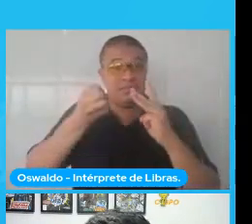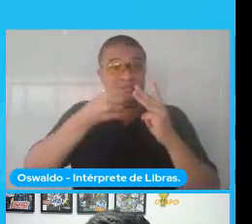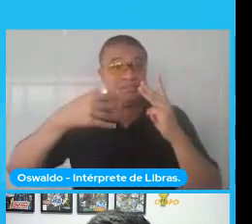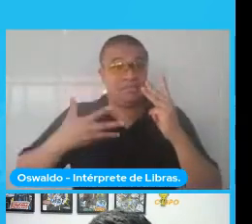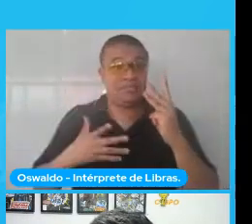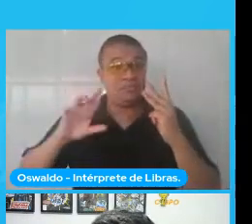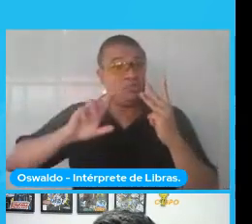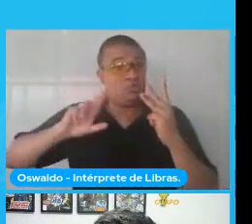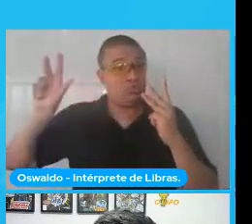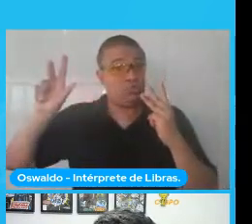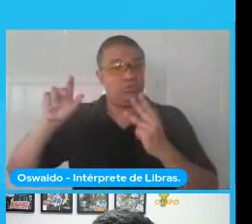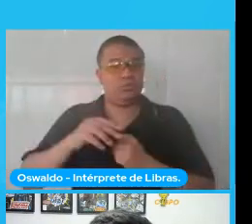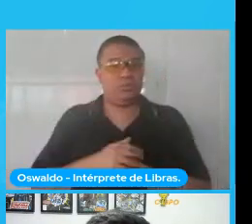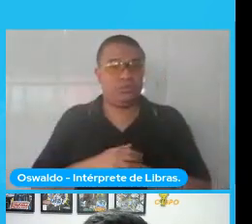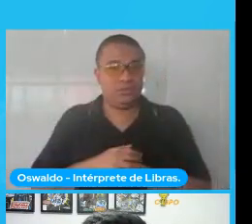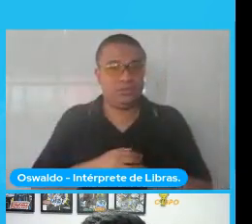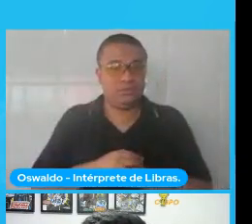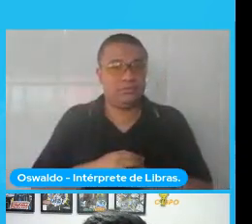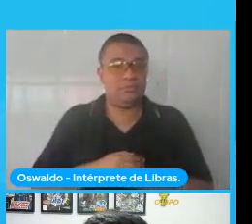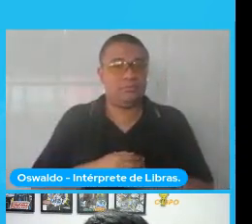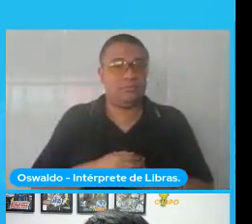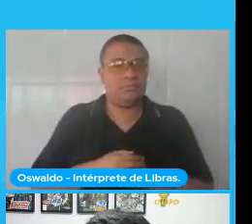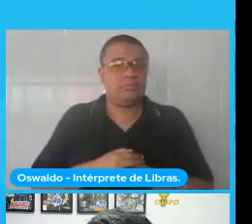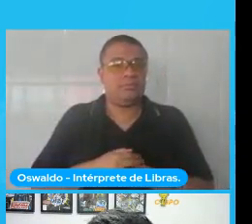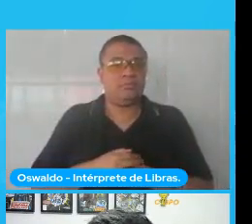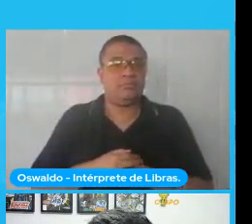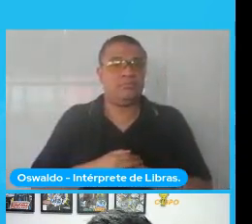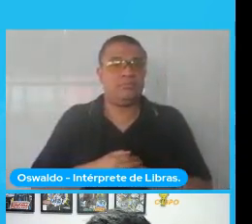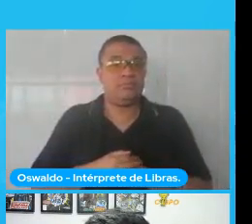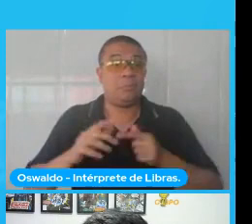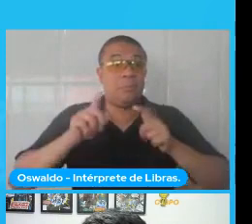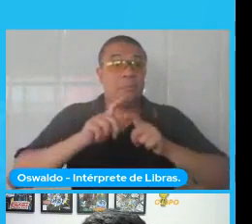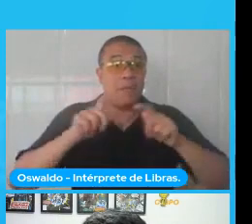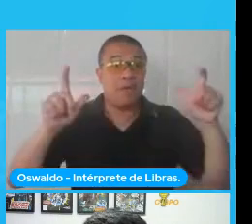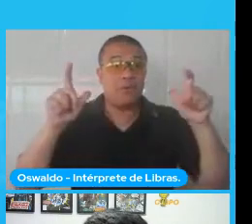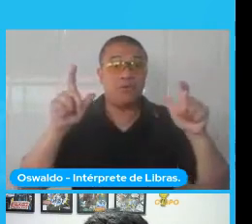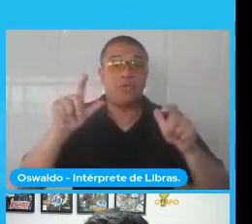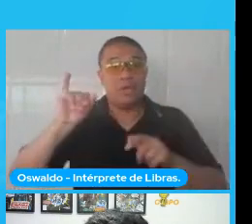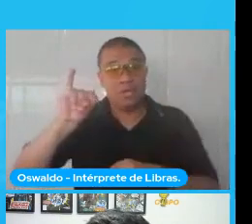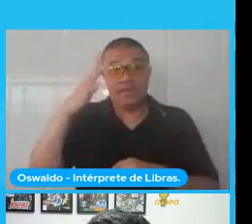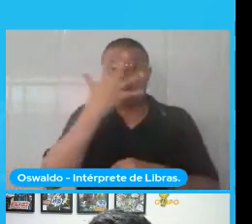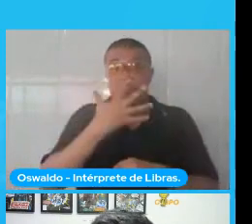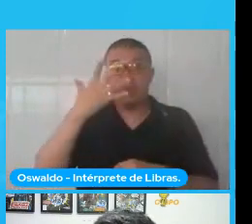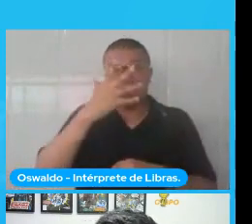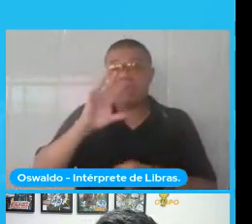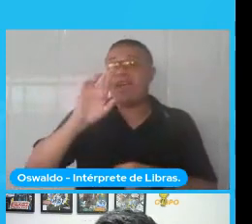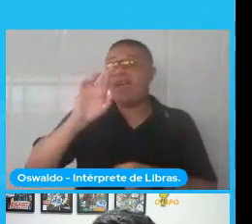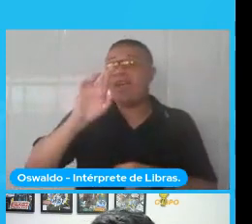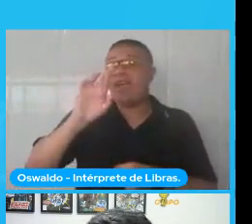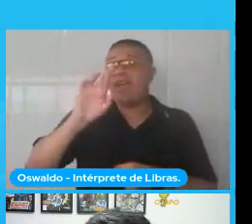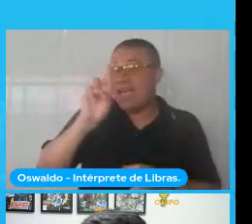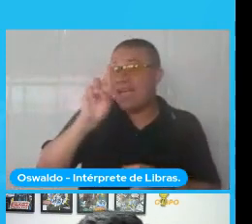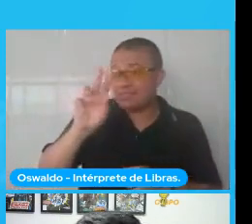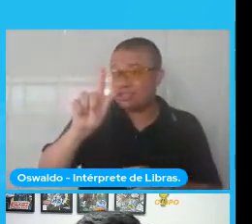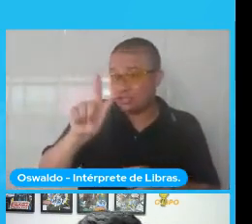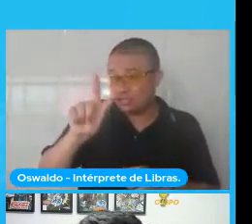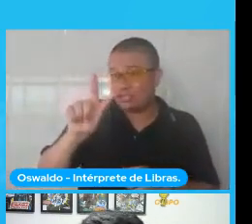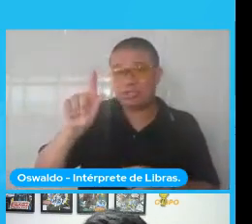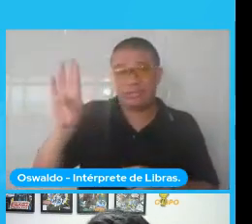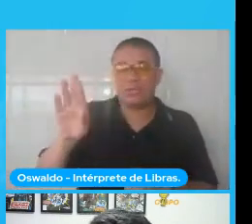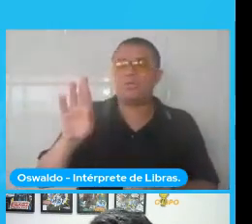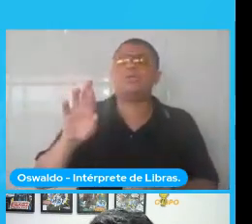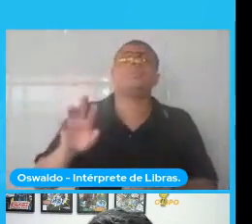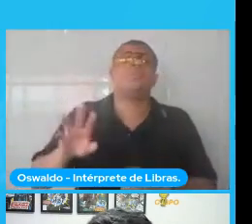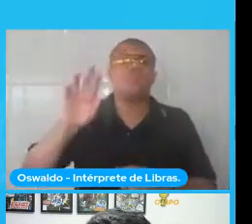canais de cores e geralmente a maioria dessas imagens elas vão estar em RGB então red green e blue